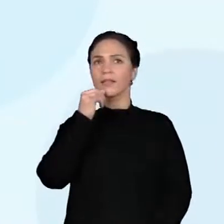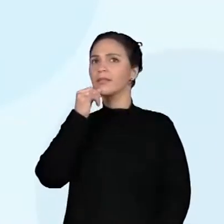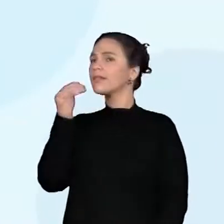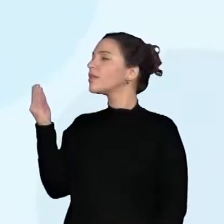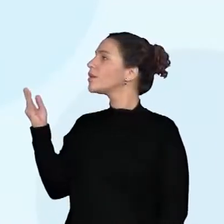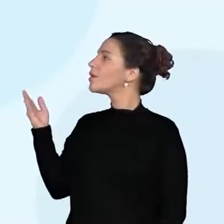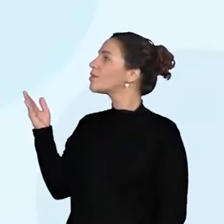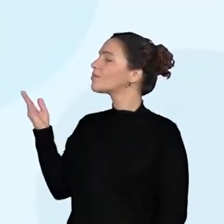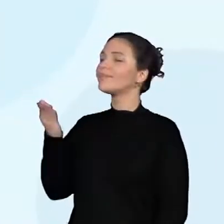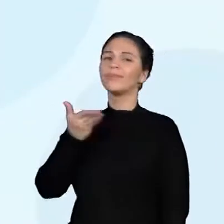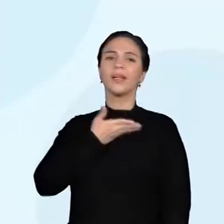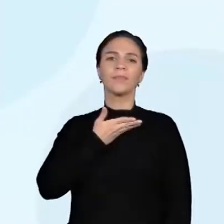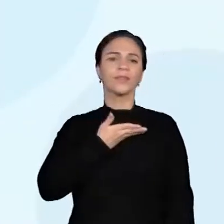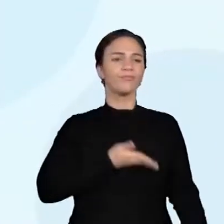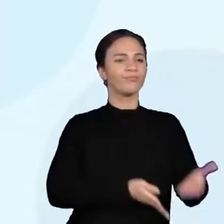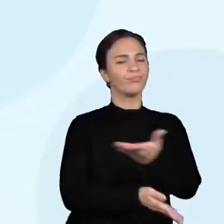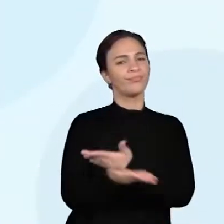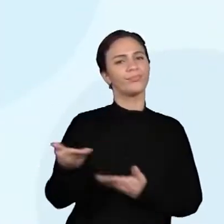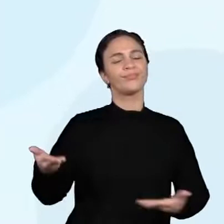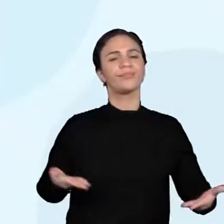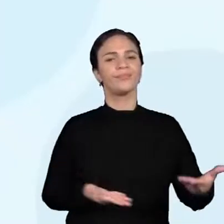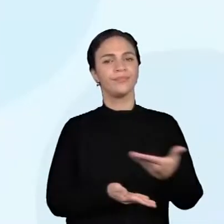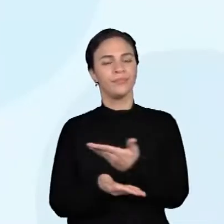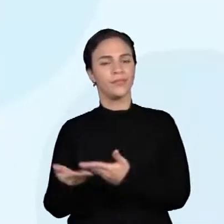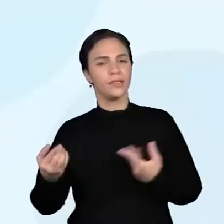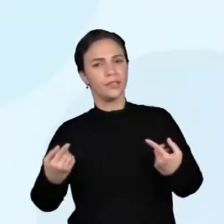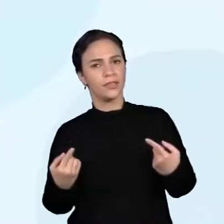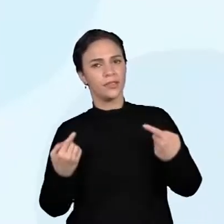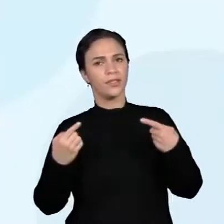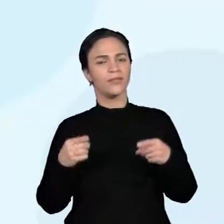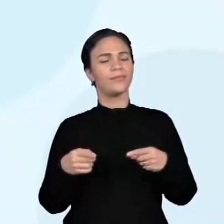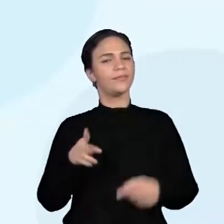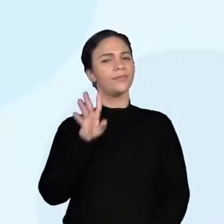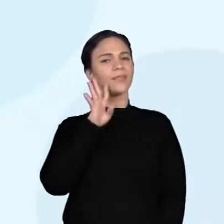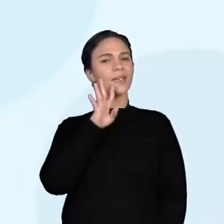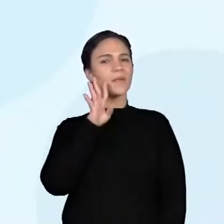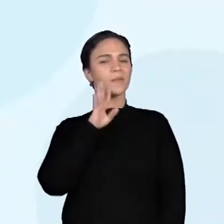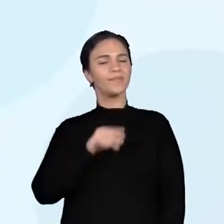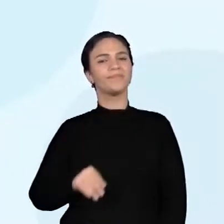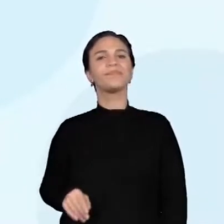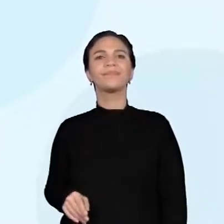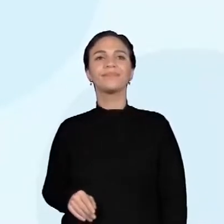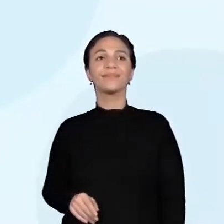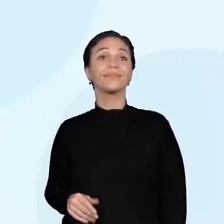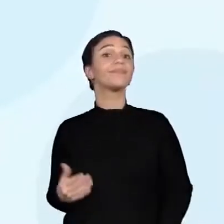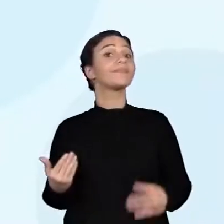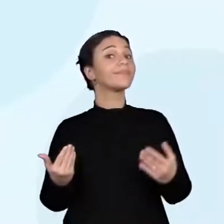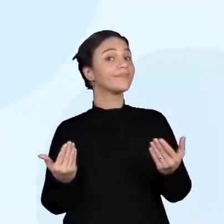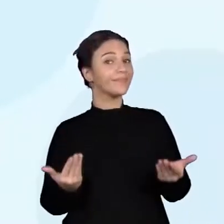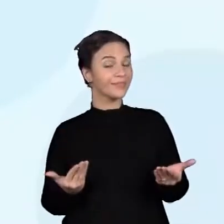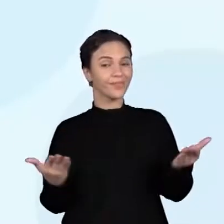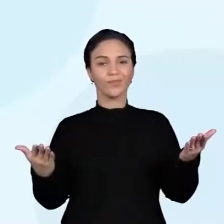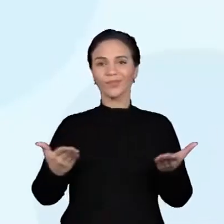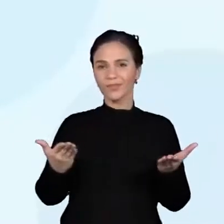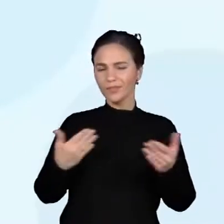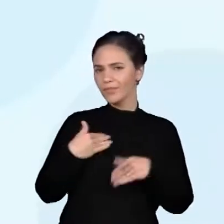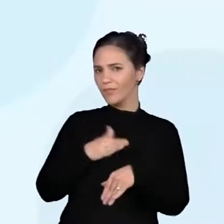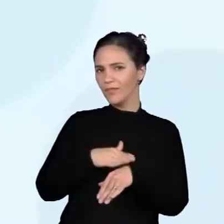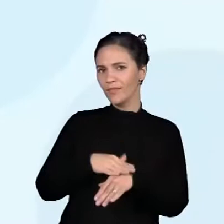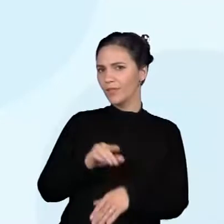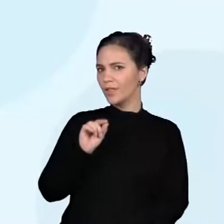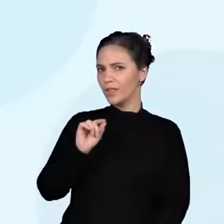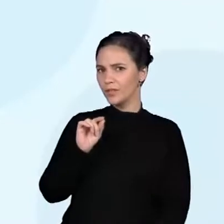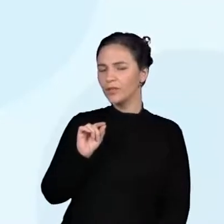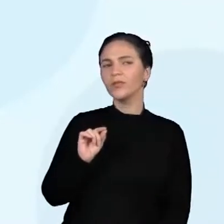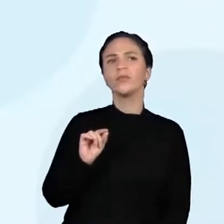desafiem os seus colegas. Criam o dia do desafio. Vai ser super legal. Gente, hoje nós resolvemos